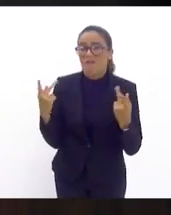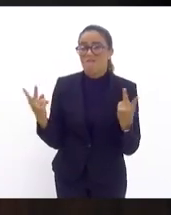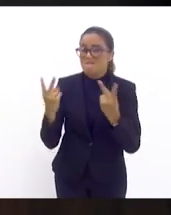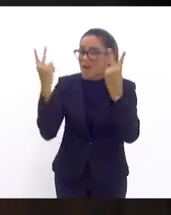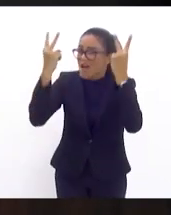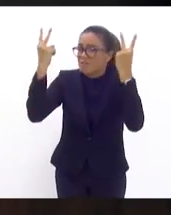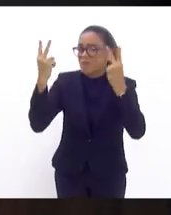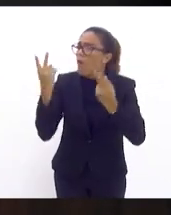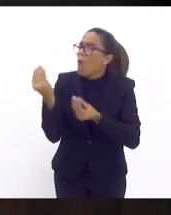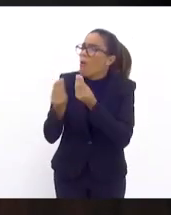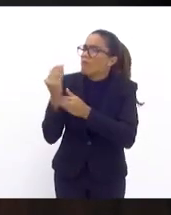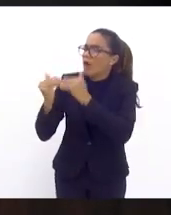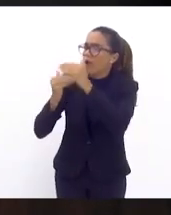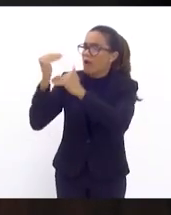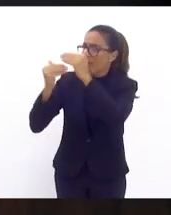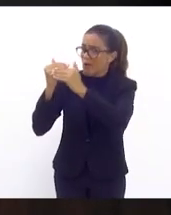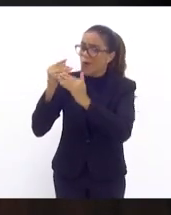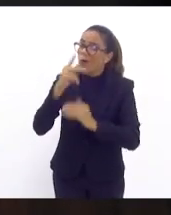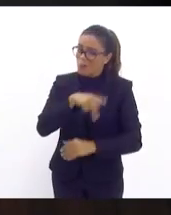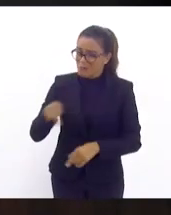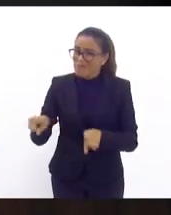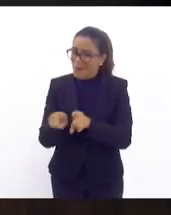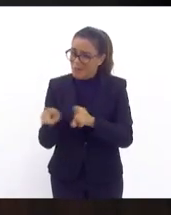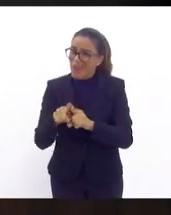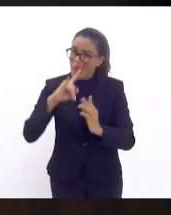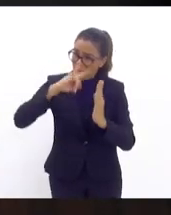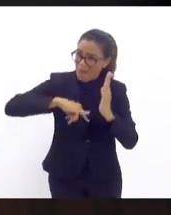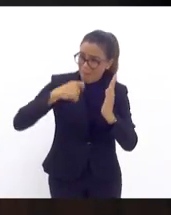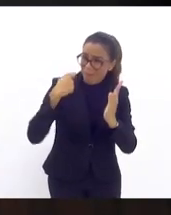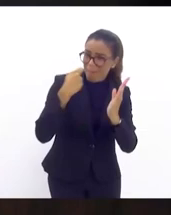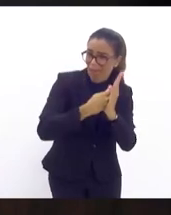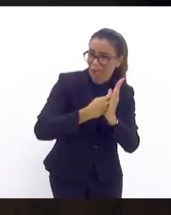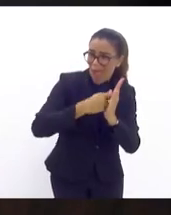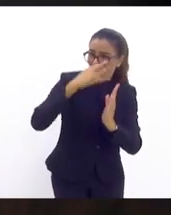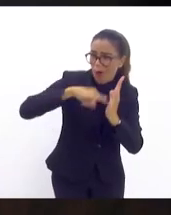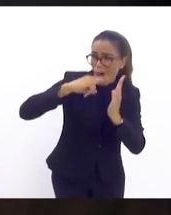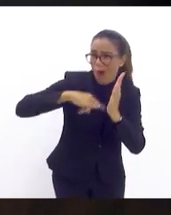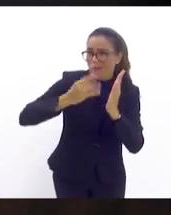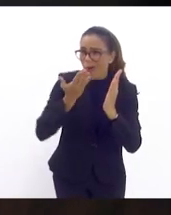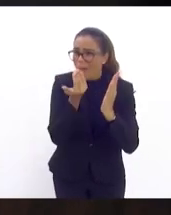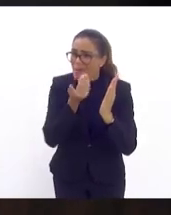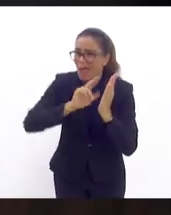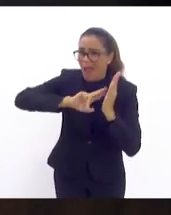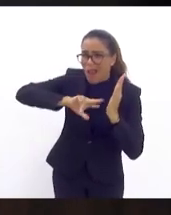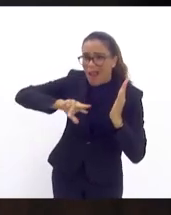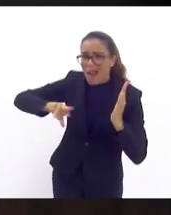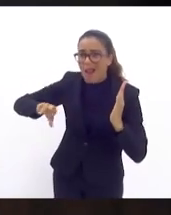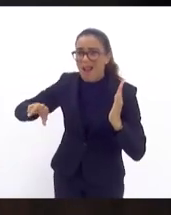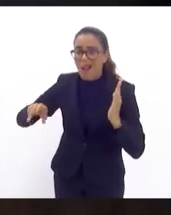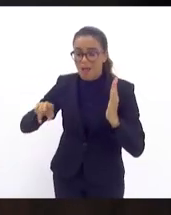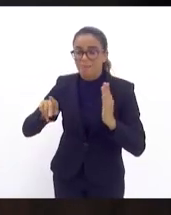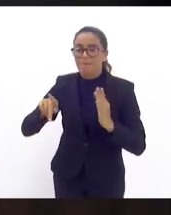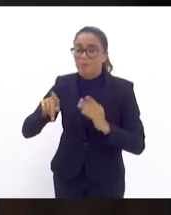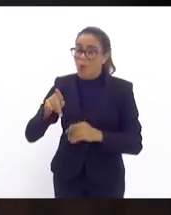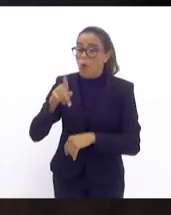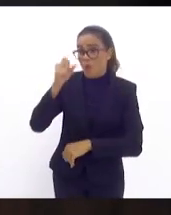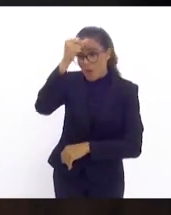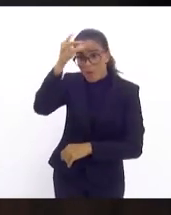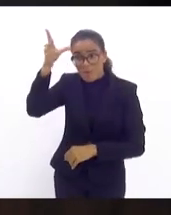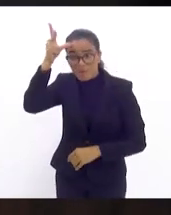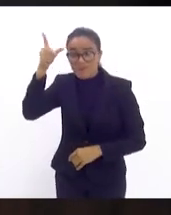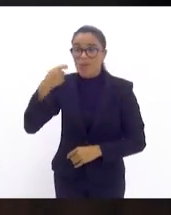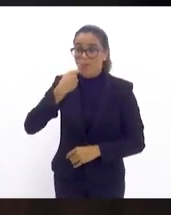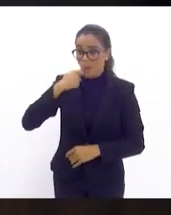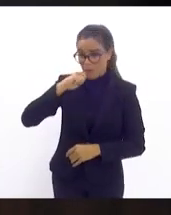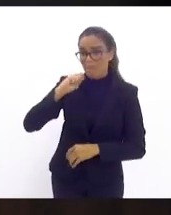que o professor também tem suas contas para pagar. Você ressaltou que a prefeitura do Rio de Janeiro, o prefeito Eduardo Paes paga o piso. Outros